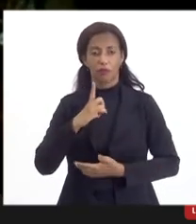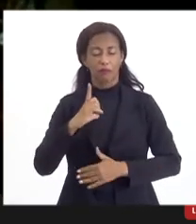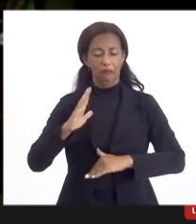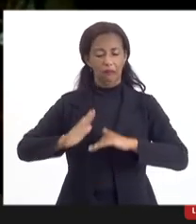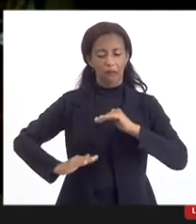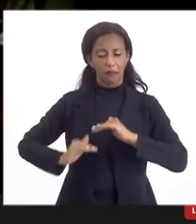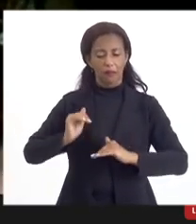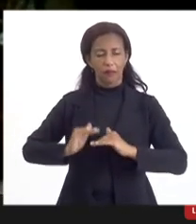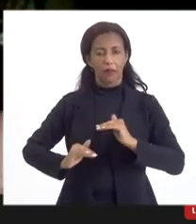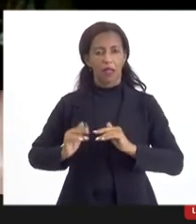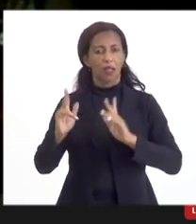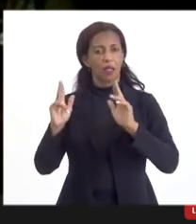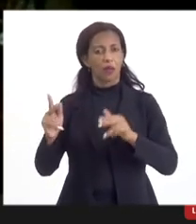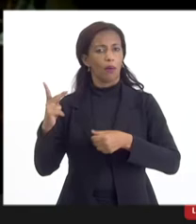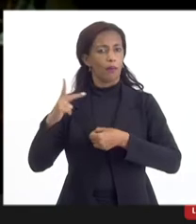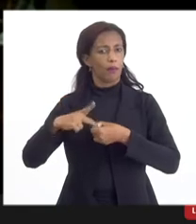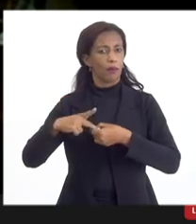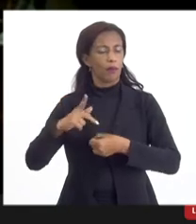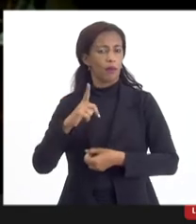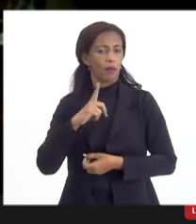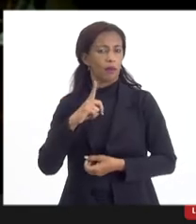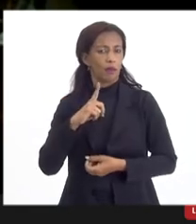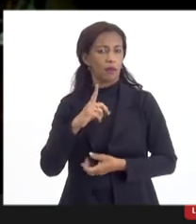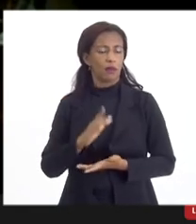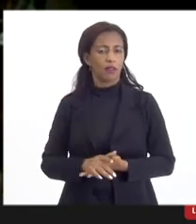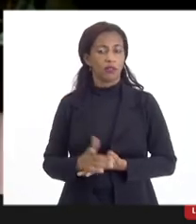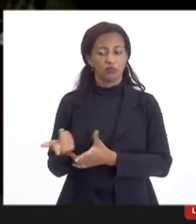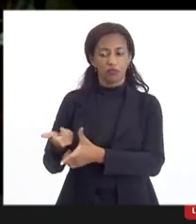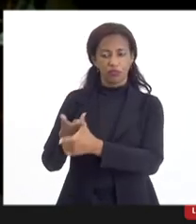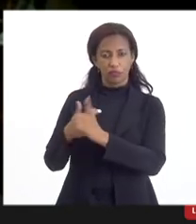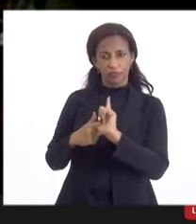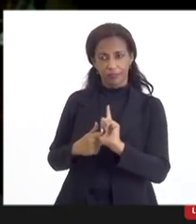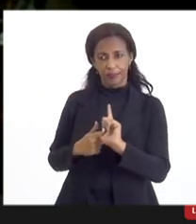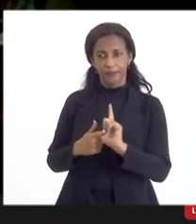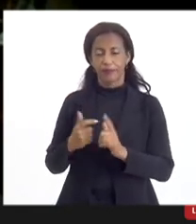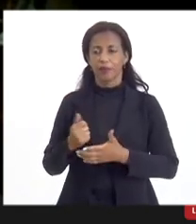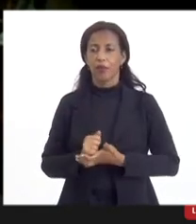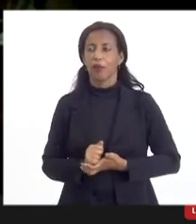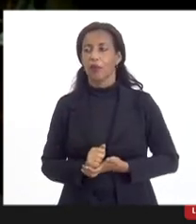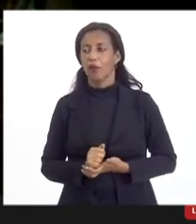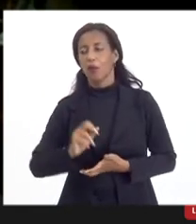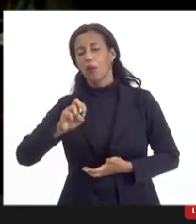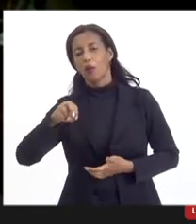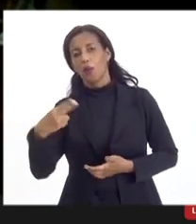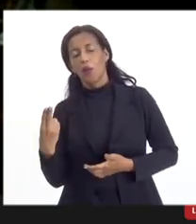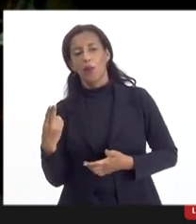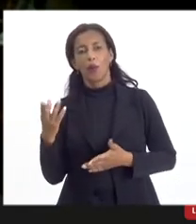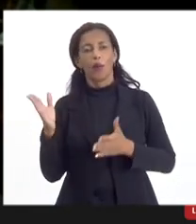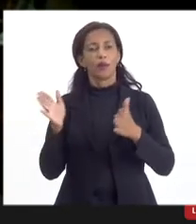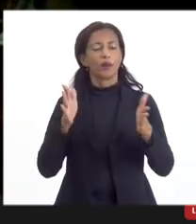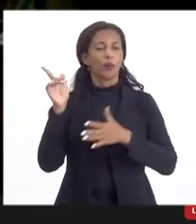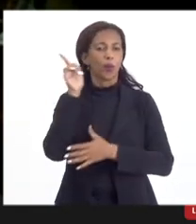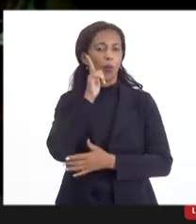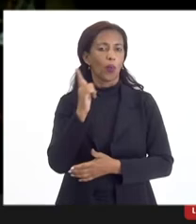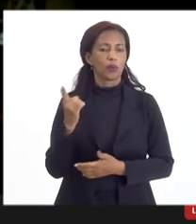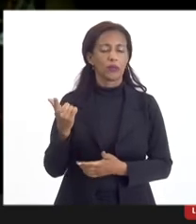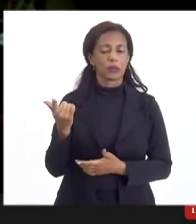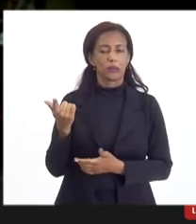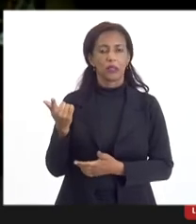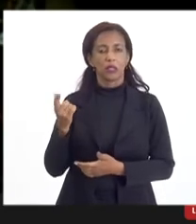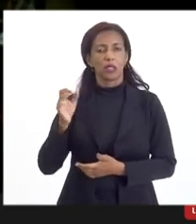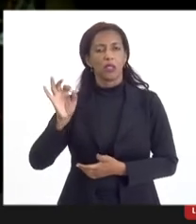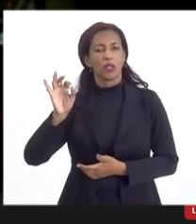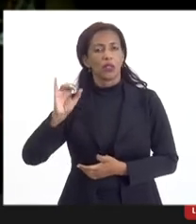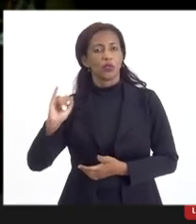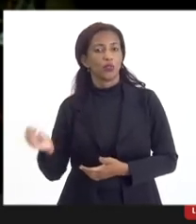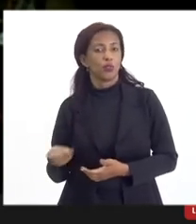capacidade como a Petrobras tem de endividamento ou em termos de conseguir juros pelos ativos,